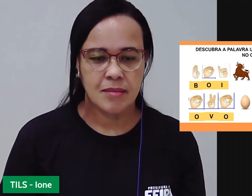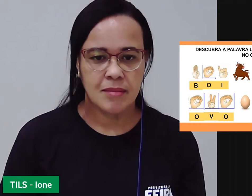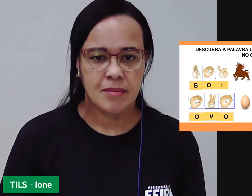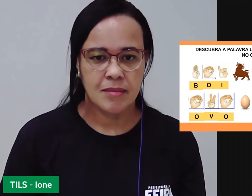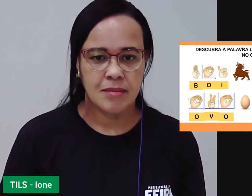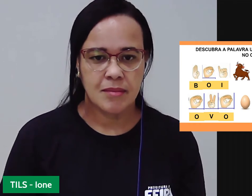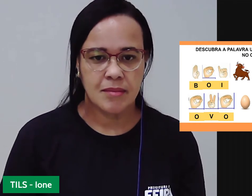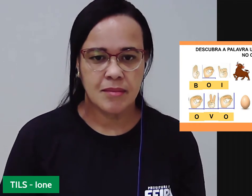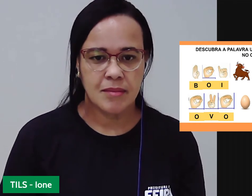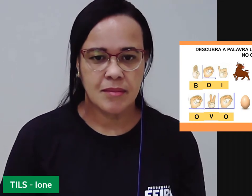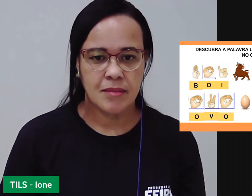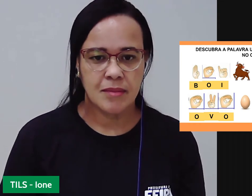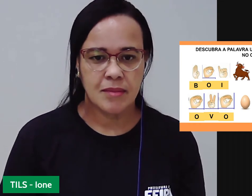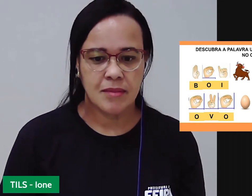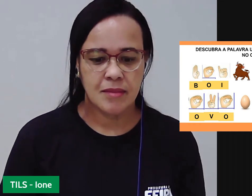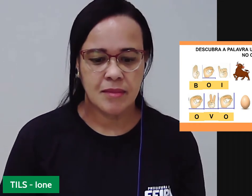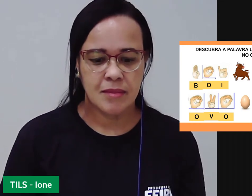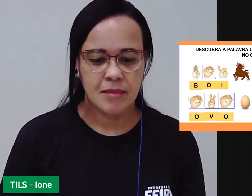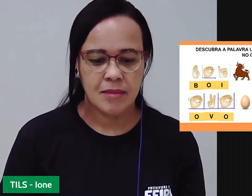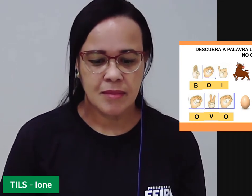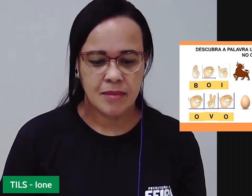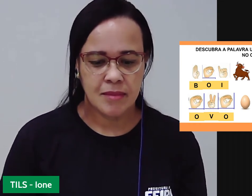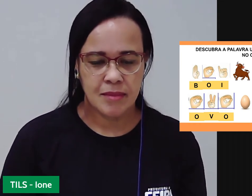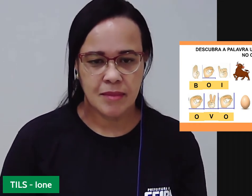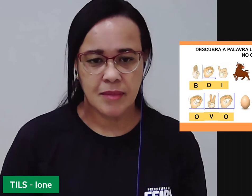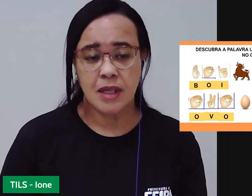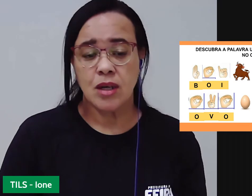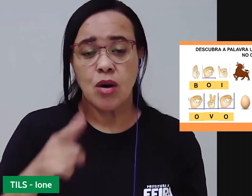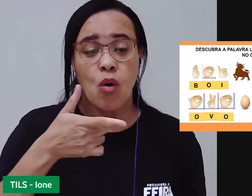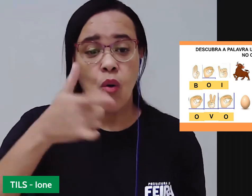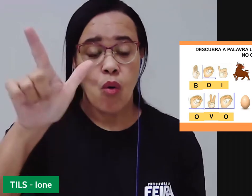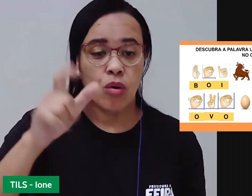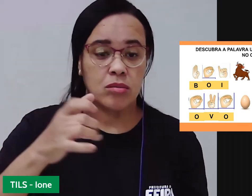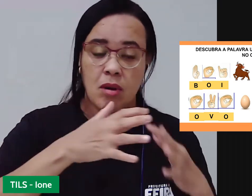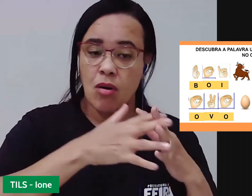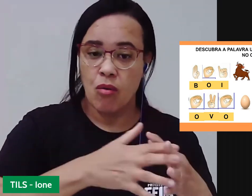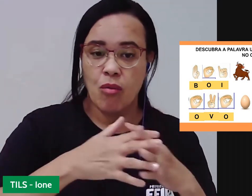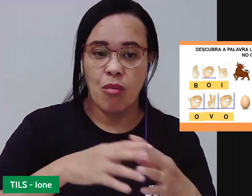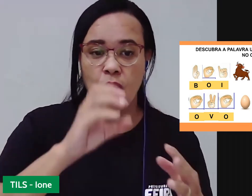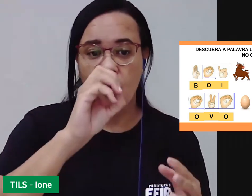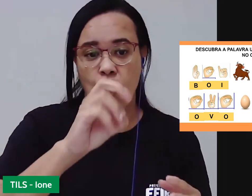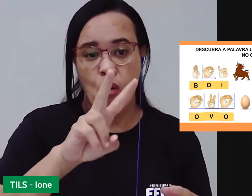Vamos ver agora a outra. Outra palavra.